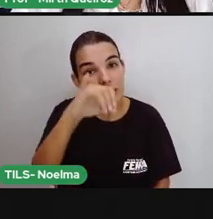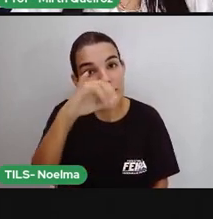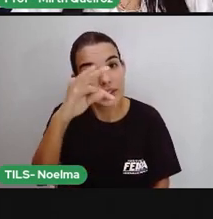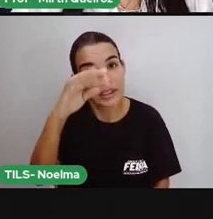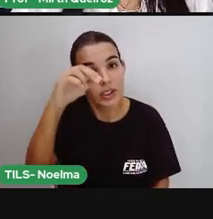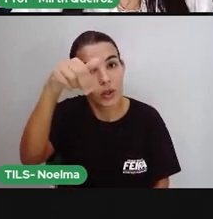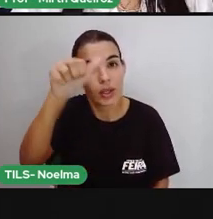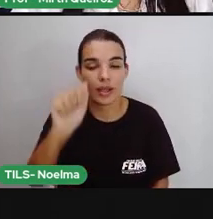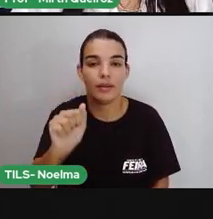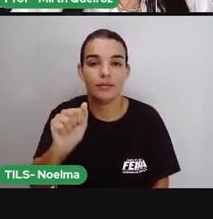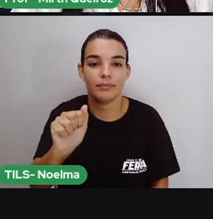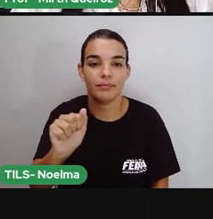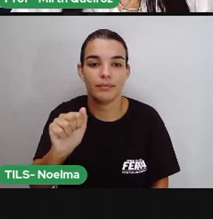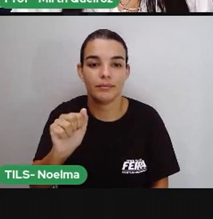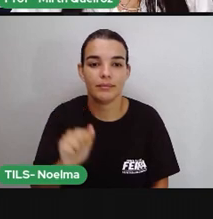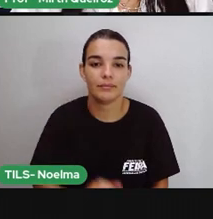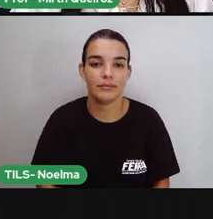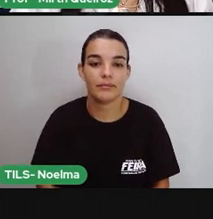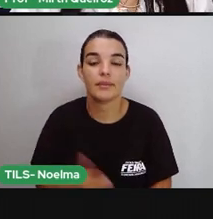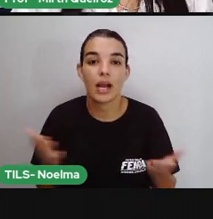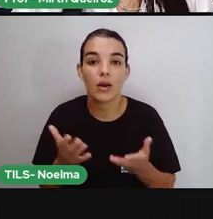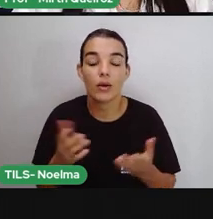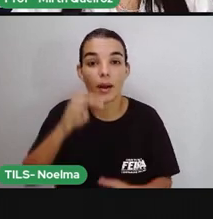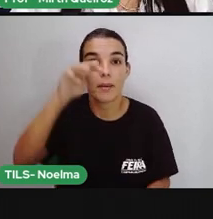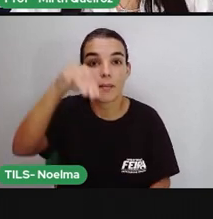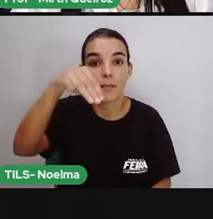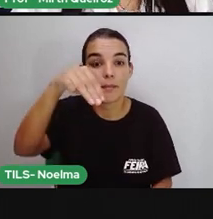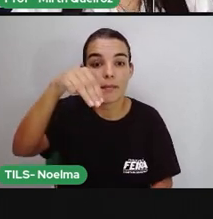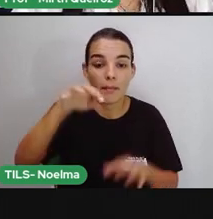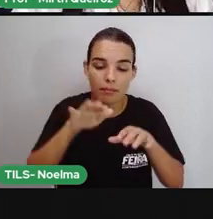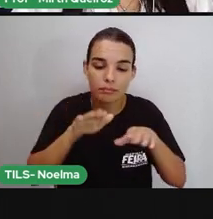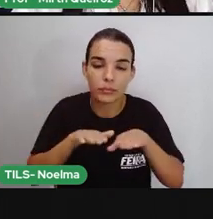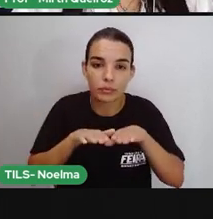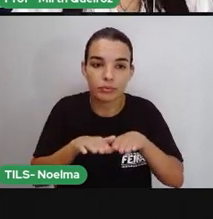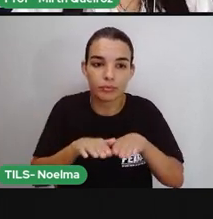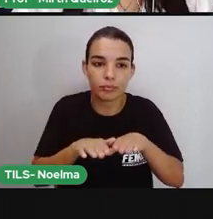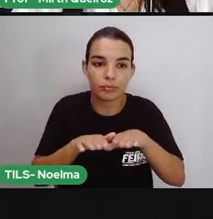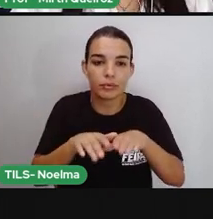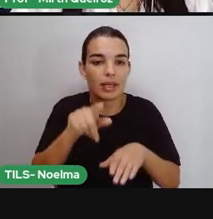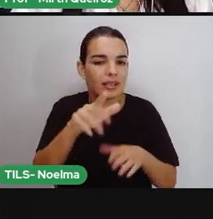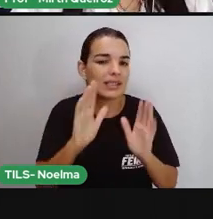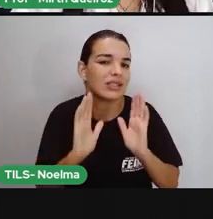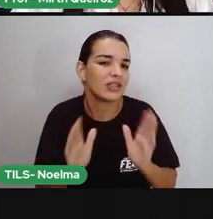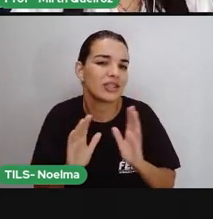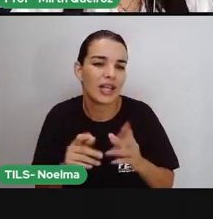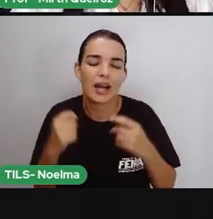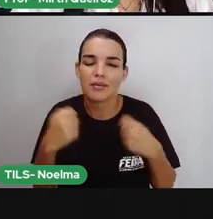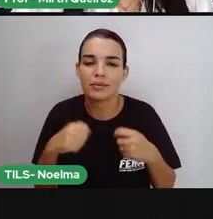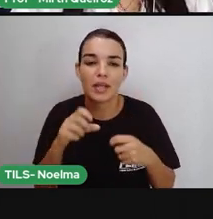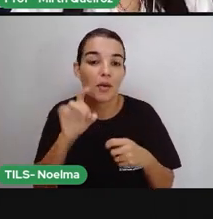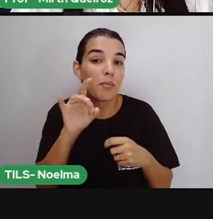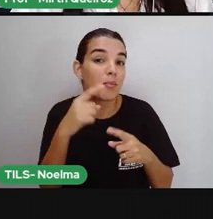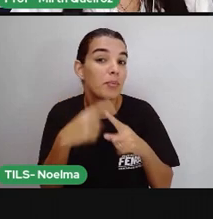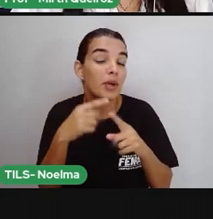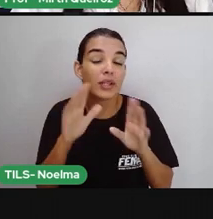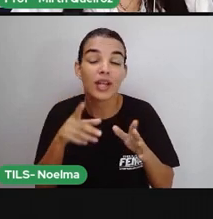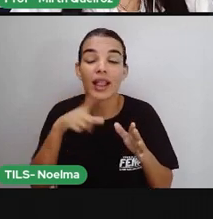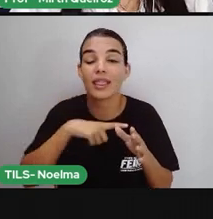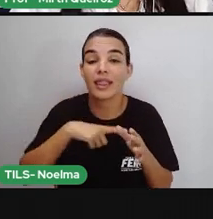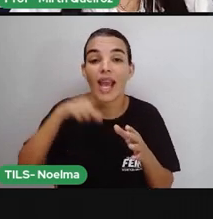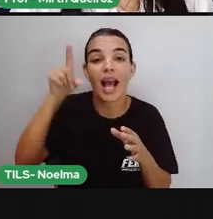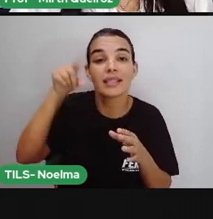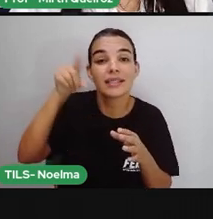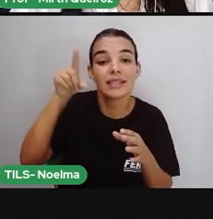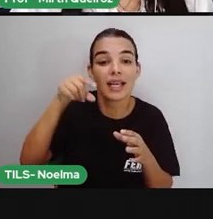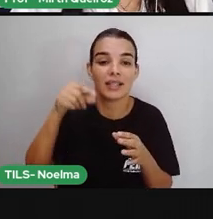paroxítona. Máquina. Aqui já é entrega. Nem precisa vocês chamarem. má tá acentuado.